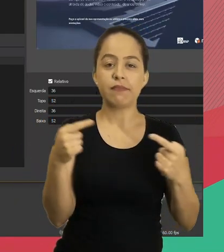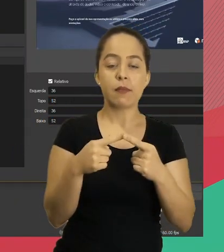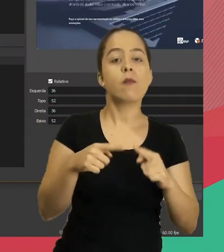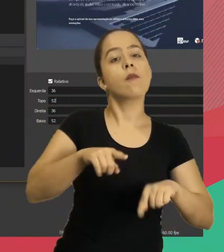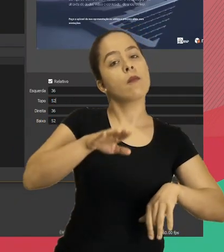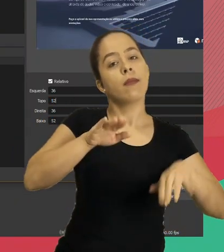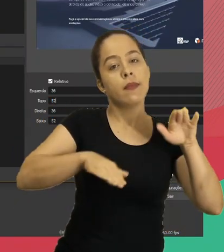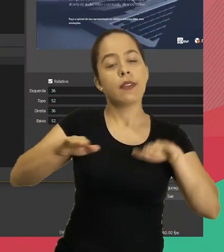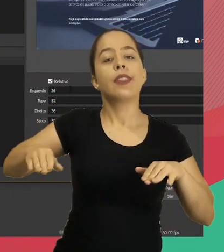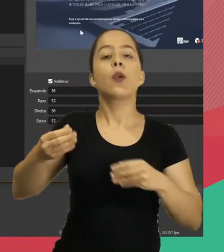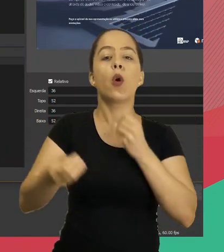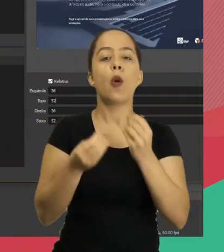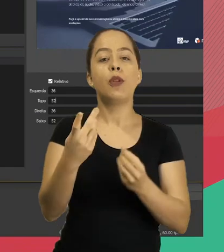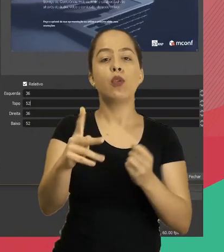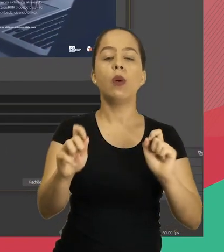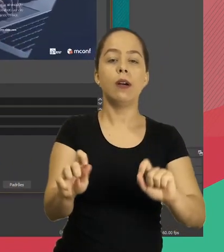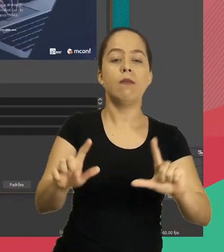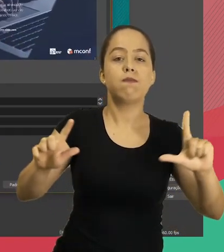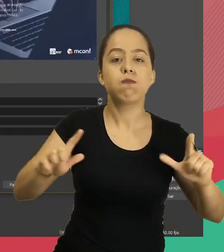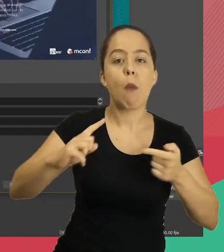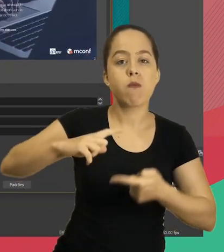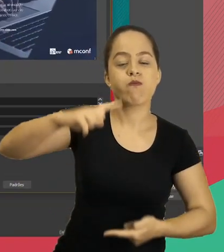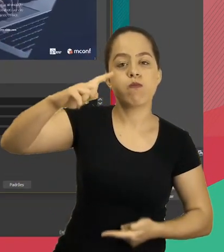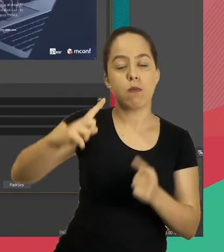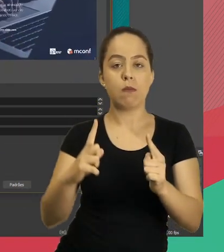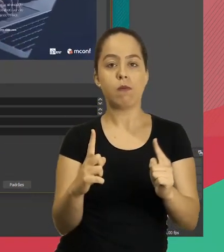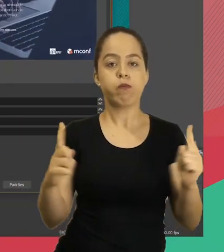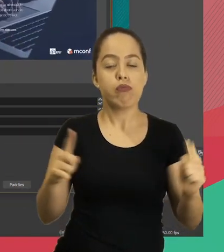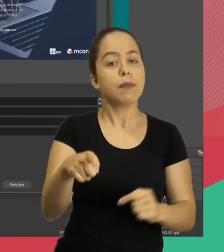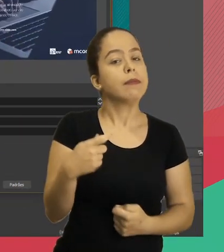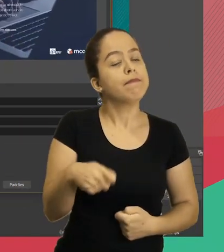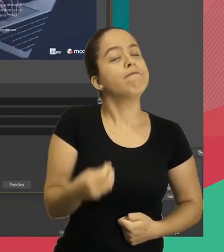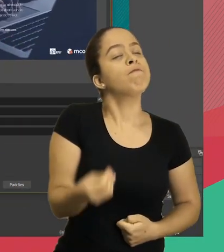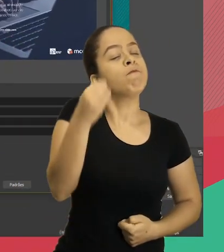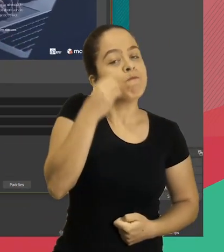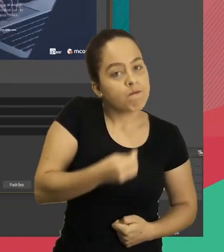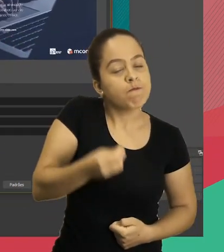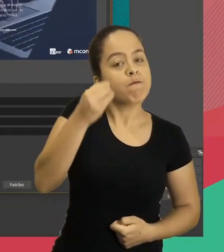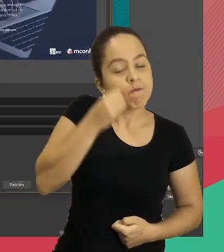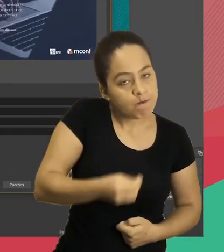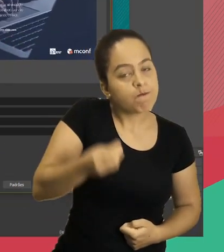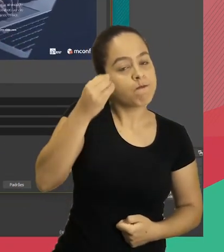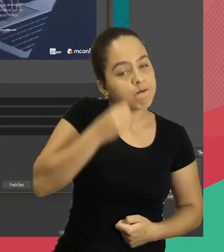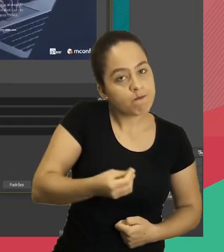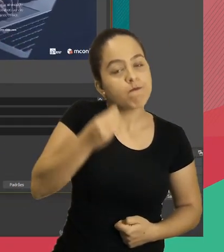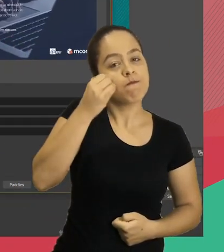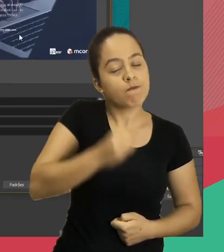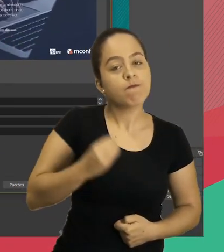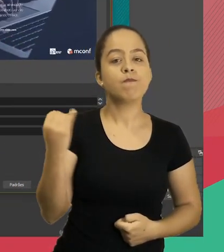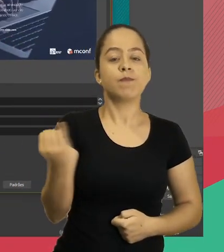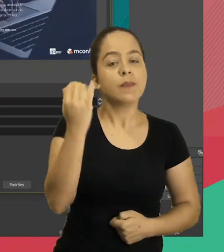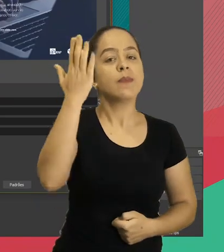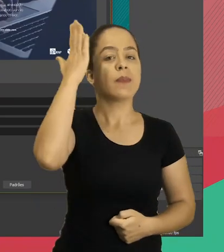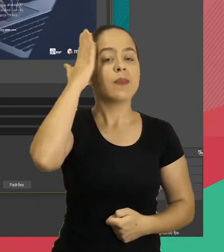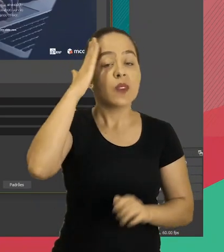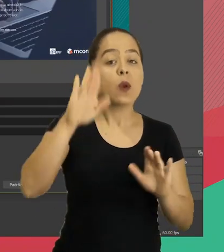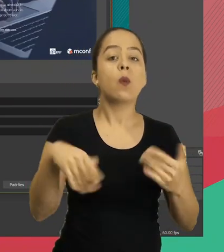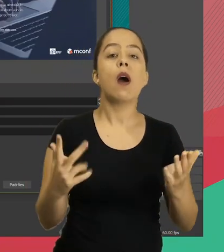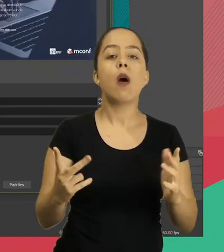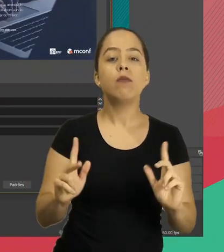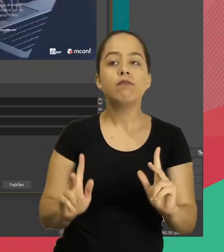52 também. Mas aí vai variar do tamanho da sua janela etc. Você tem que ir testando para ver.